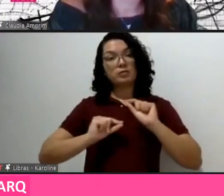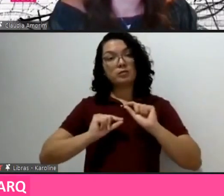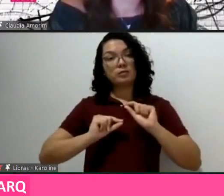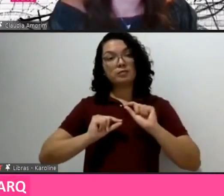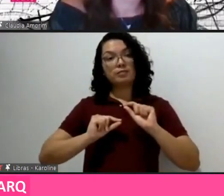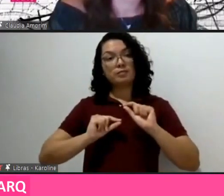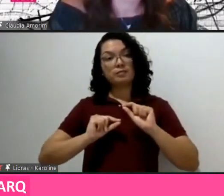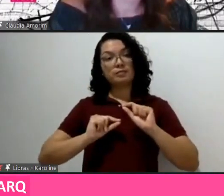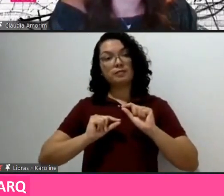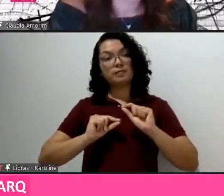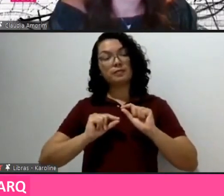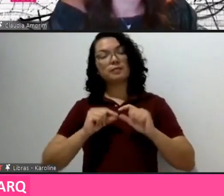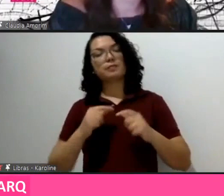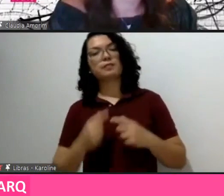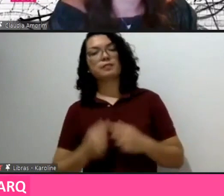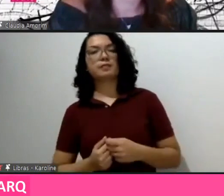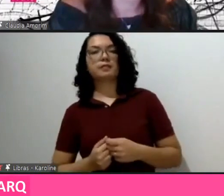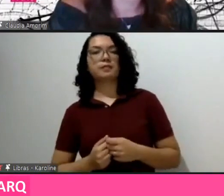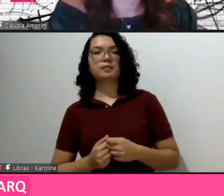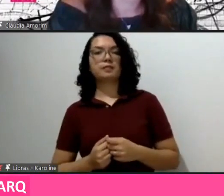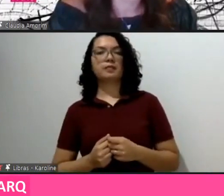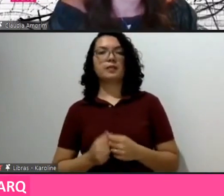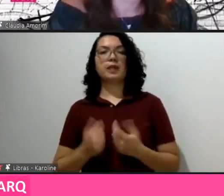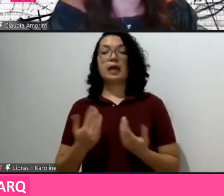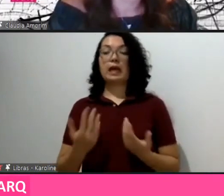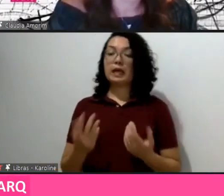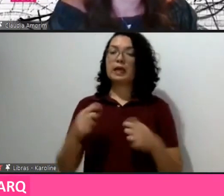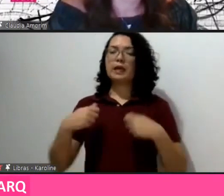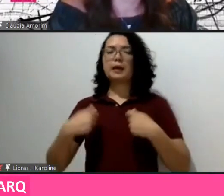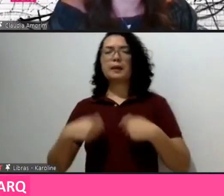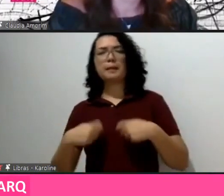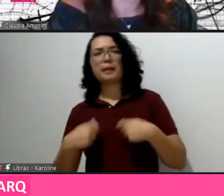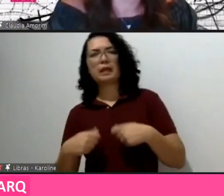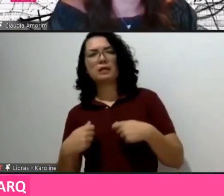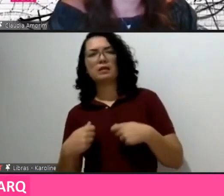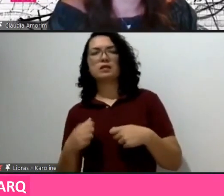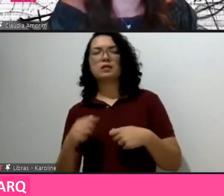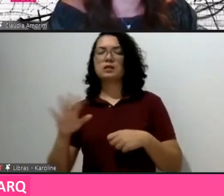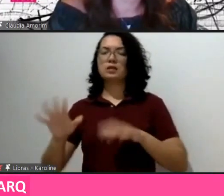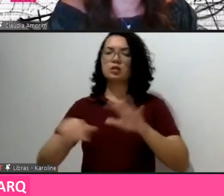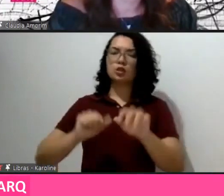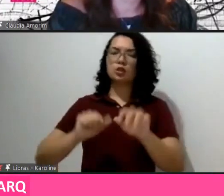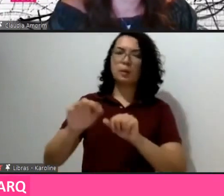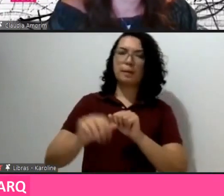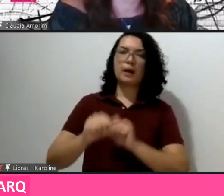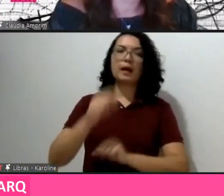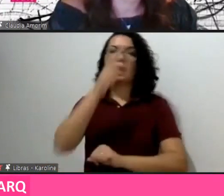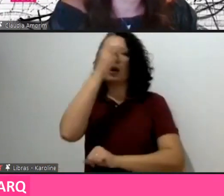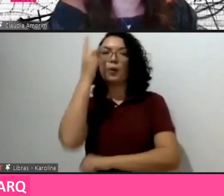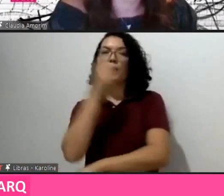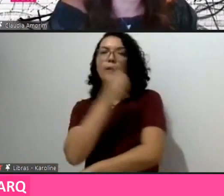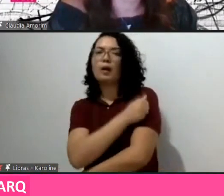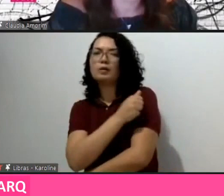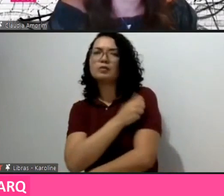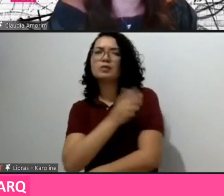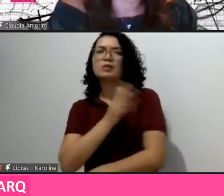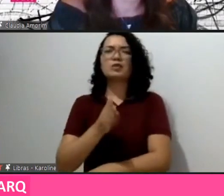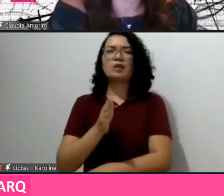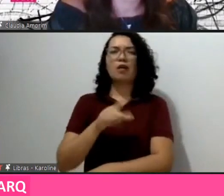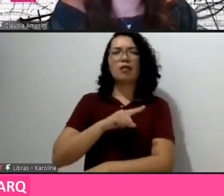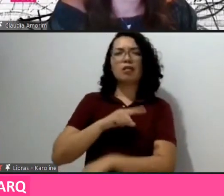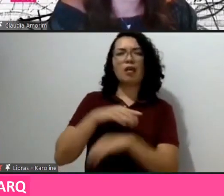alternativo, e é procurar que os estudantes de maestrinha em construção sostenível, de especialização, em